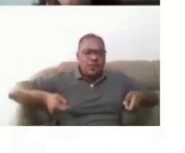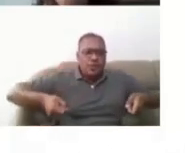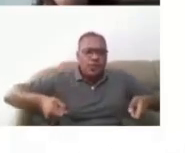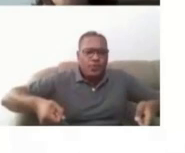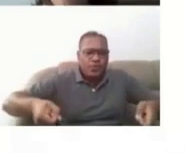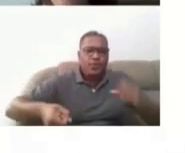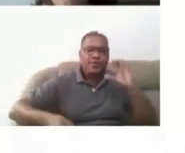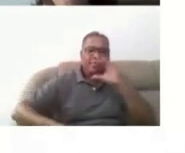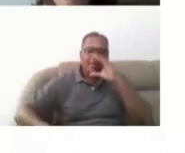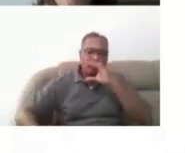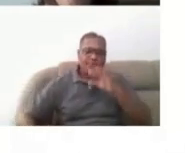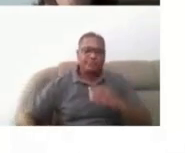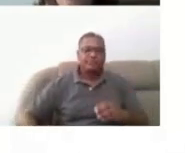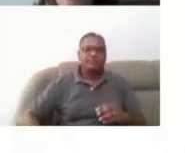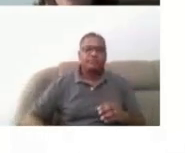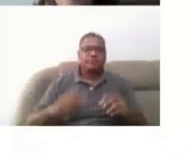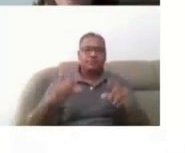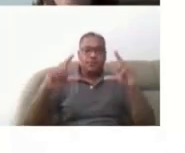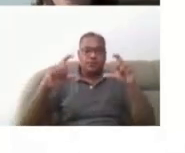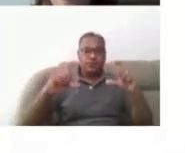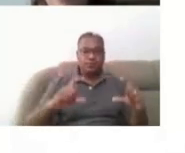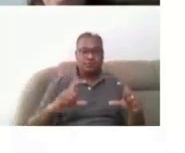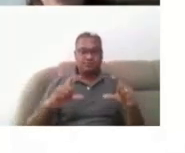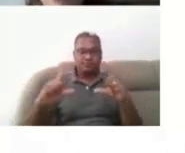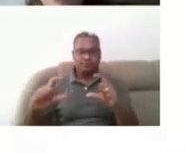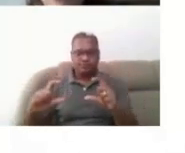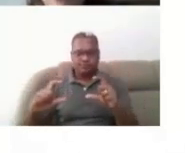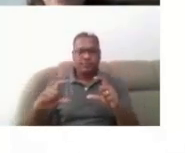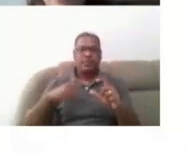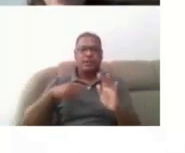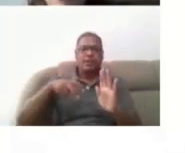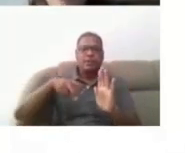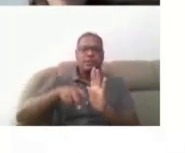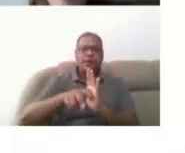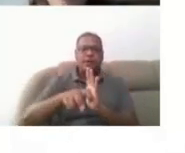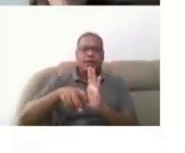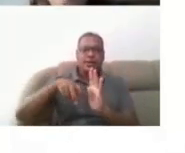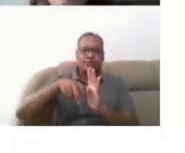A segunda foto é um balanço adaptado, né?